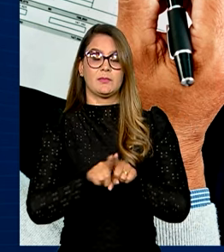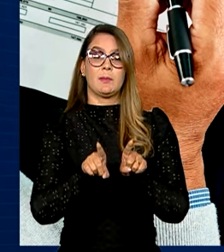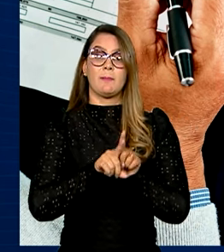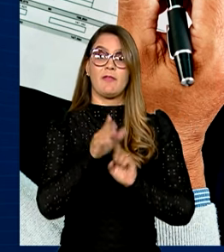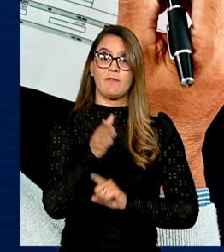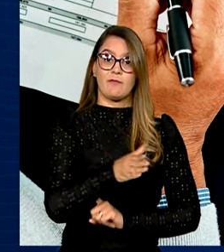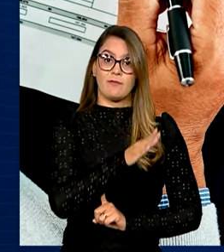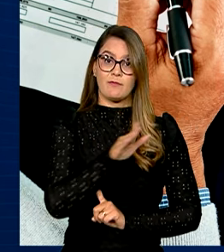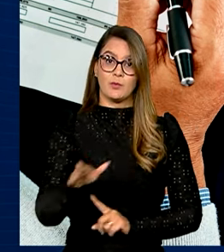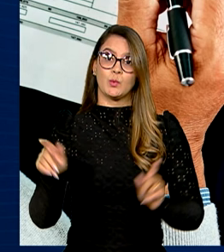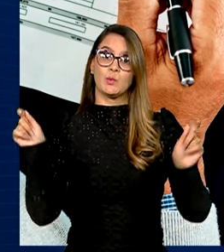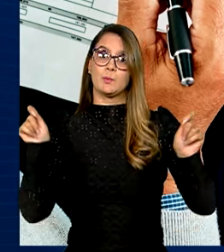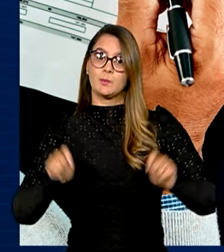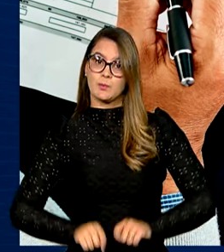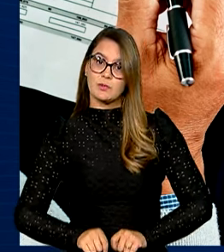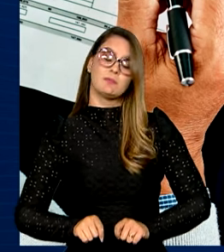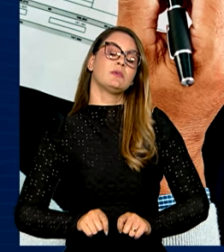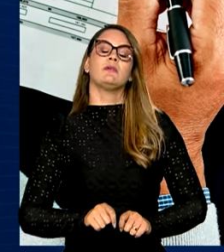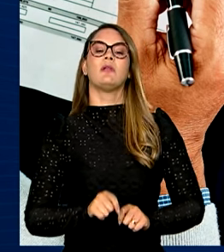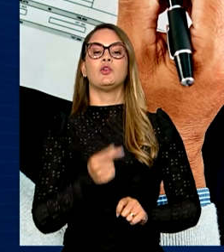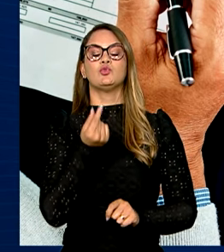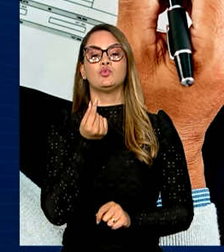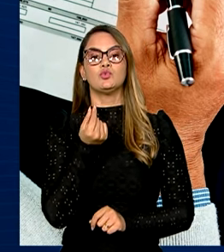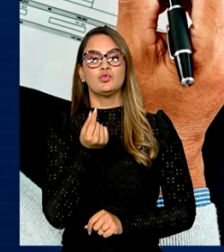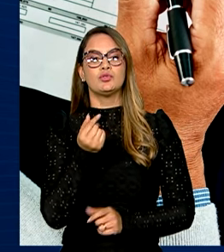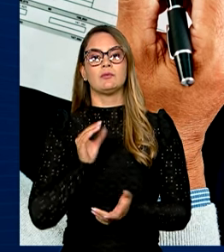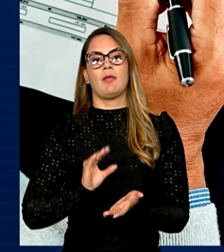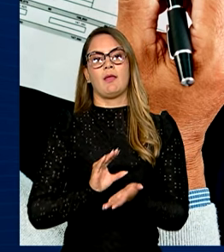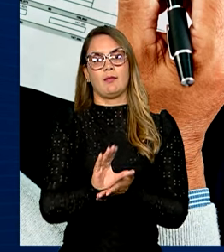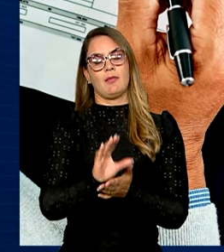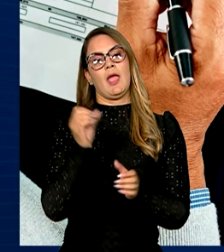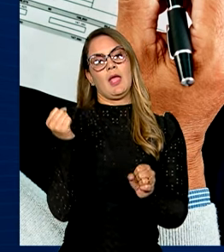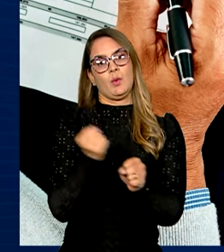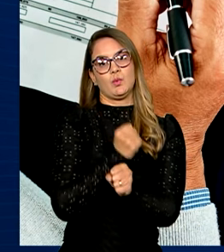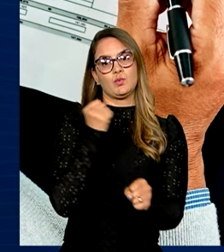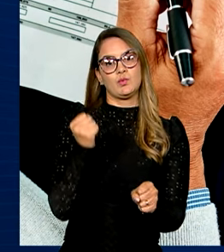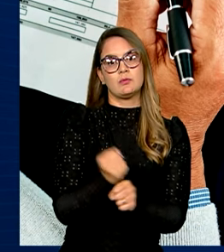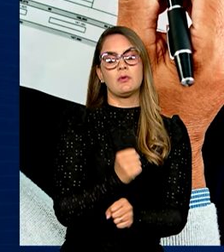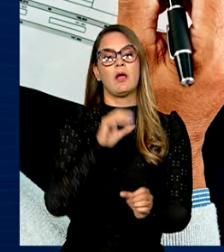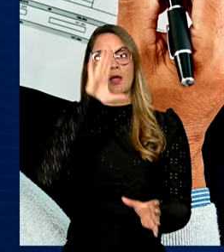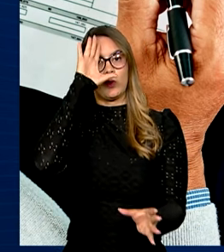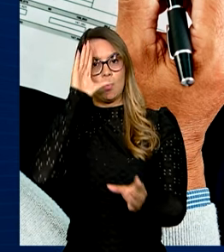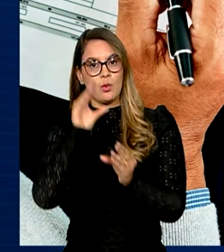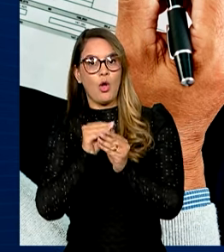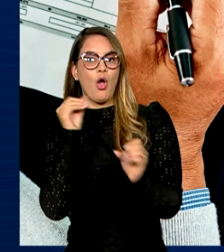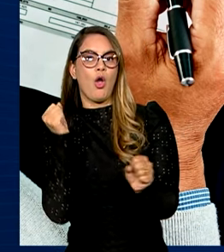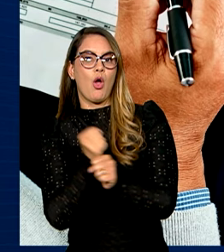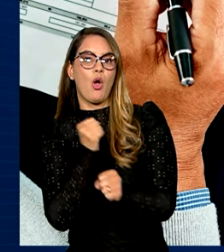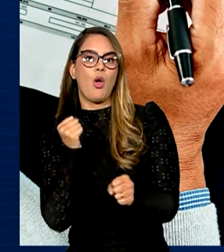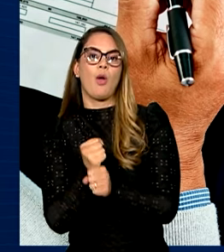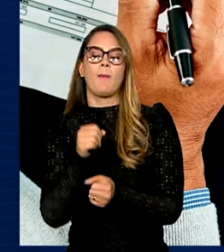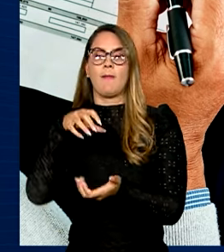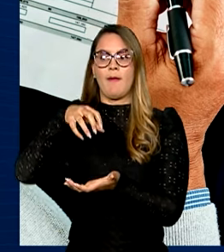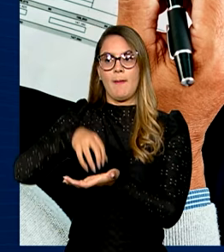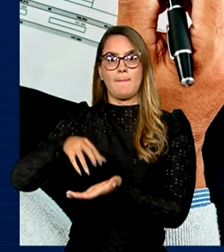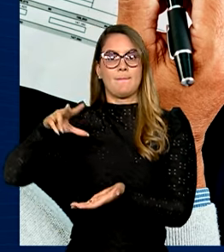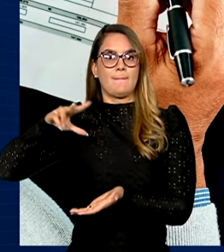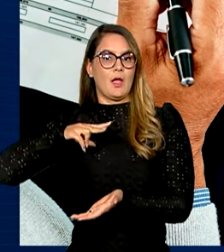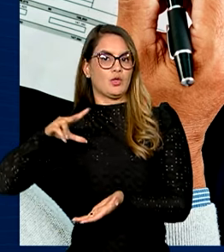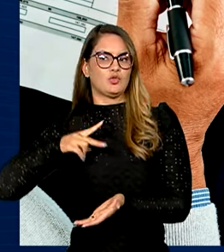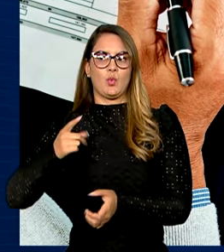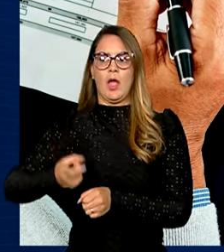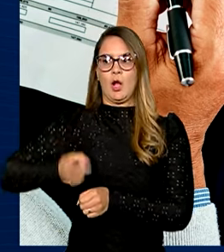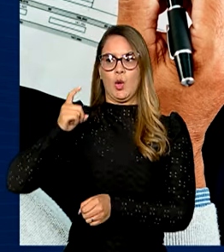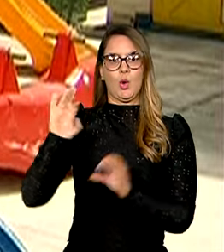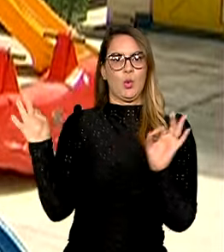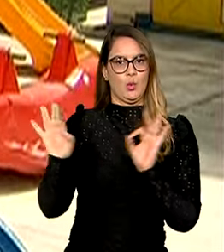vetado foi a possibilidade de destinação de recursos para a construção e conclusão de obras em entidades privadas sem fins